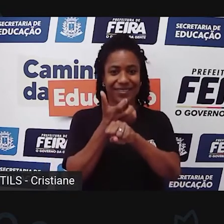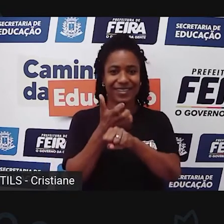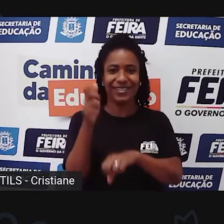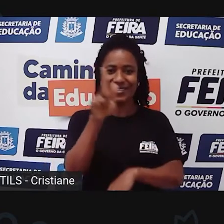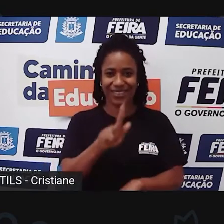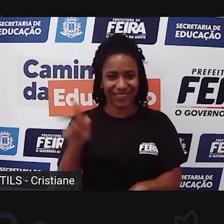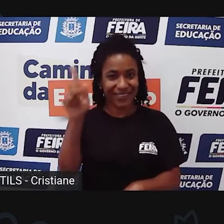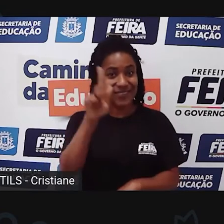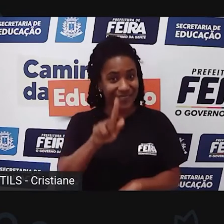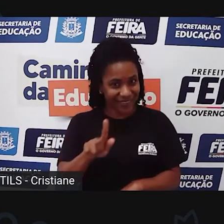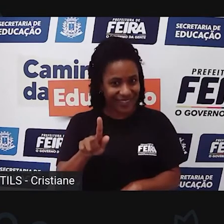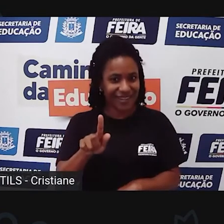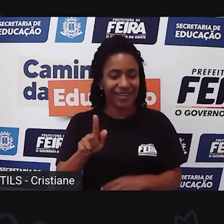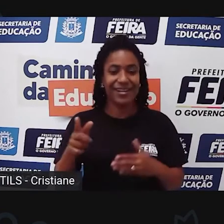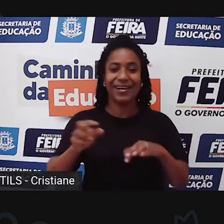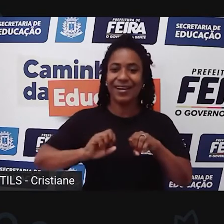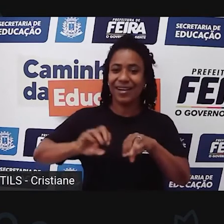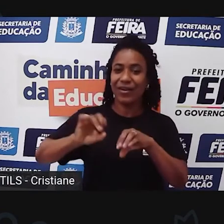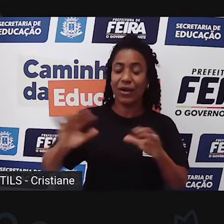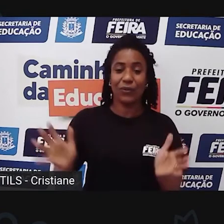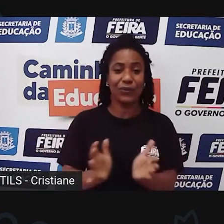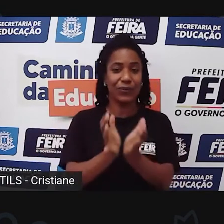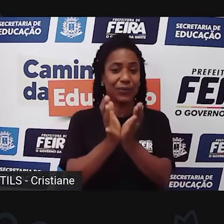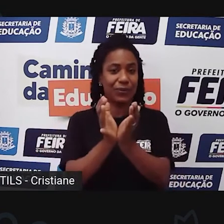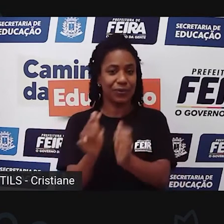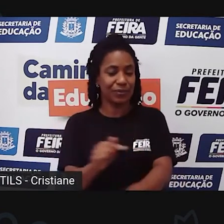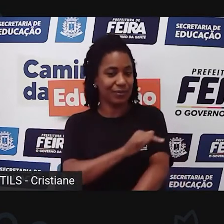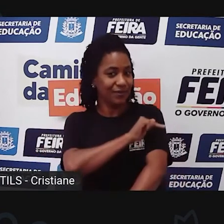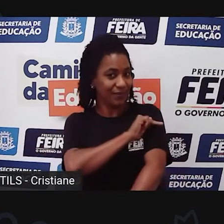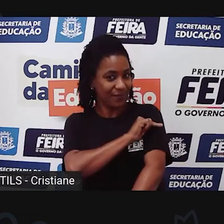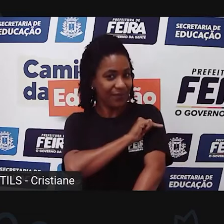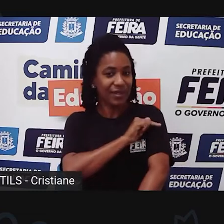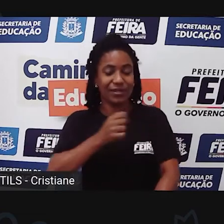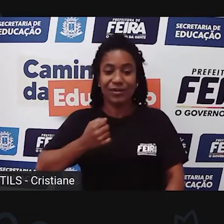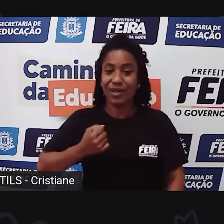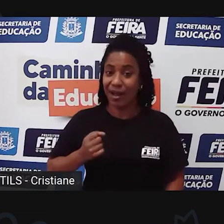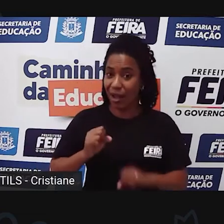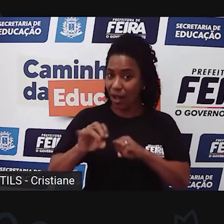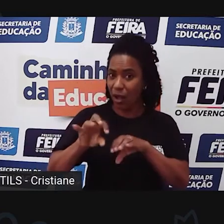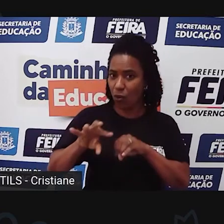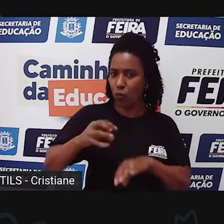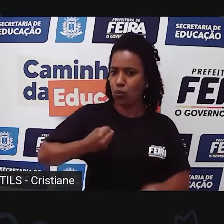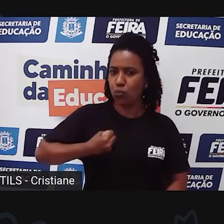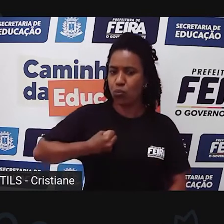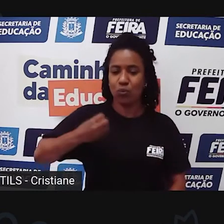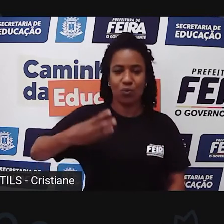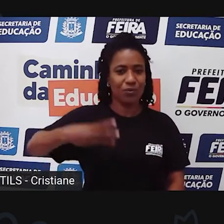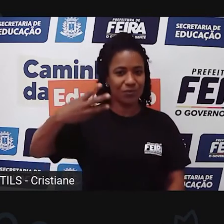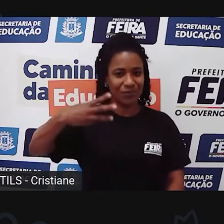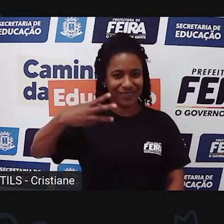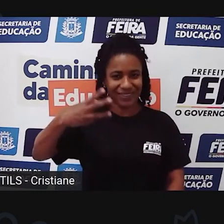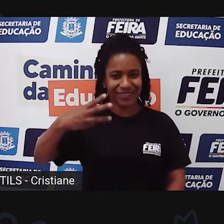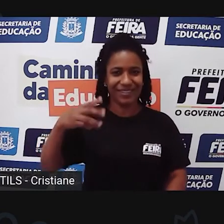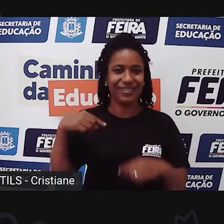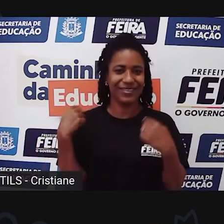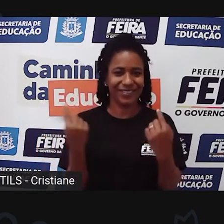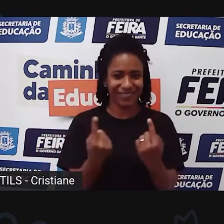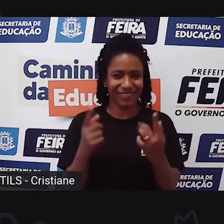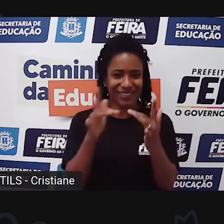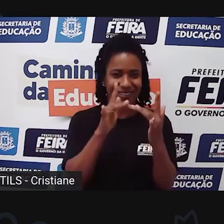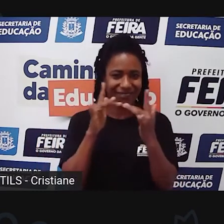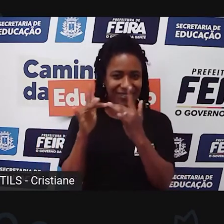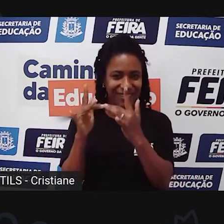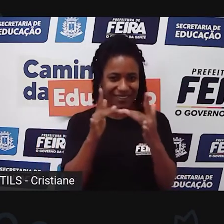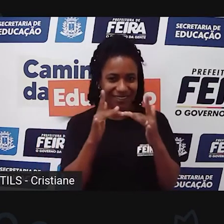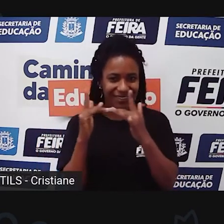Essa nossa aula do sétimo ano hoje é a nossa aula 3, já tivemos esse primeiro contato falando sobre